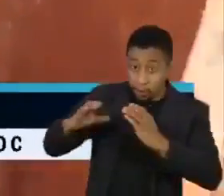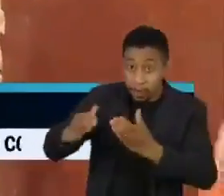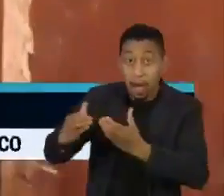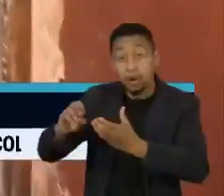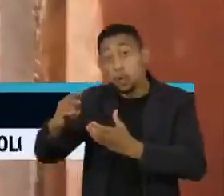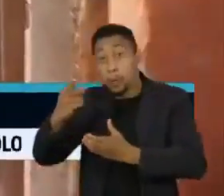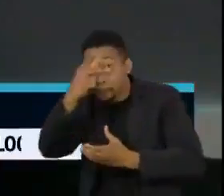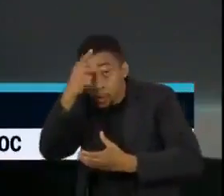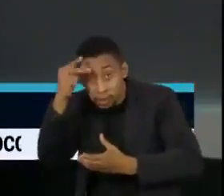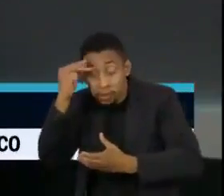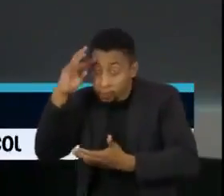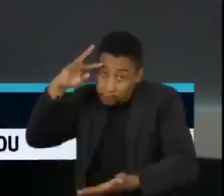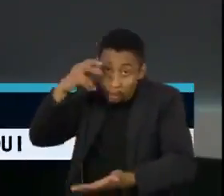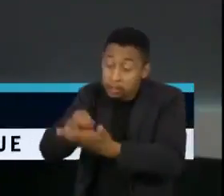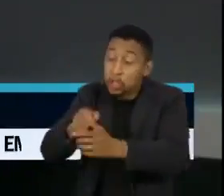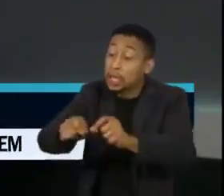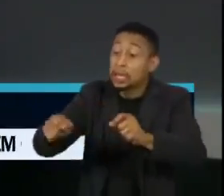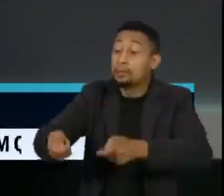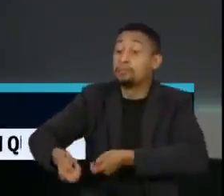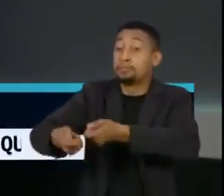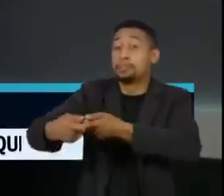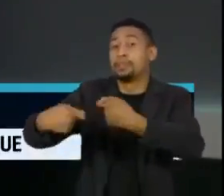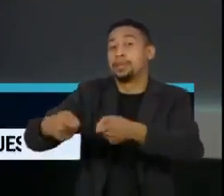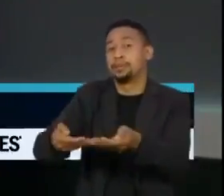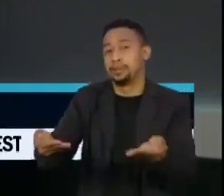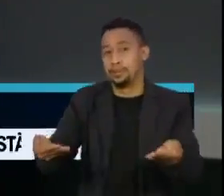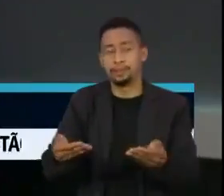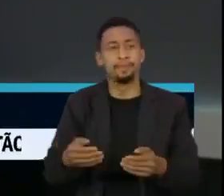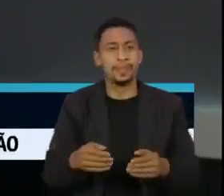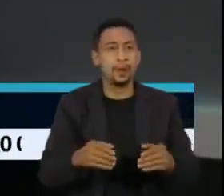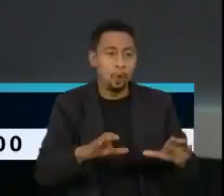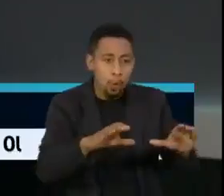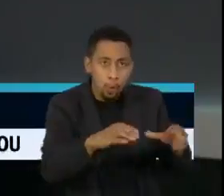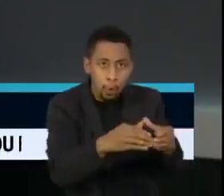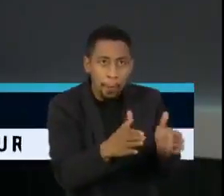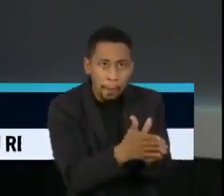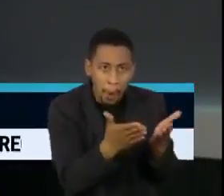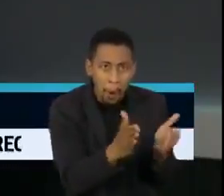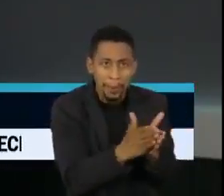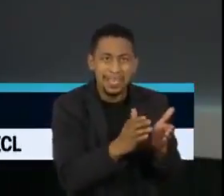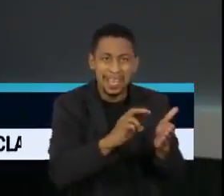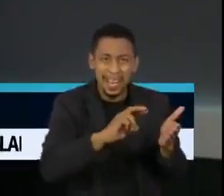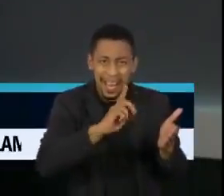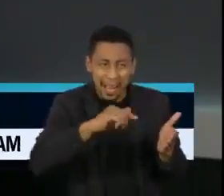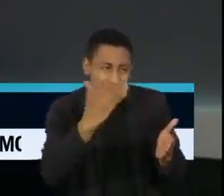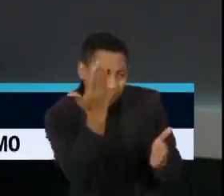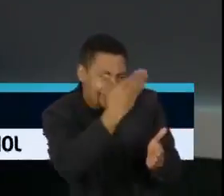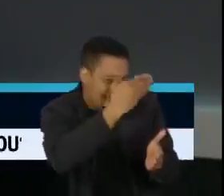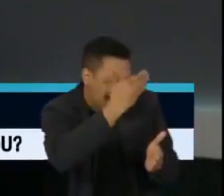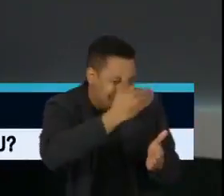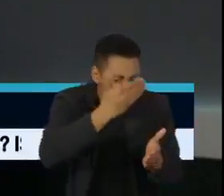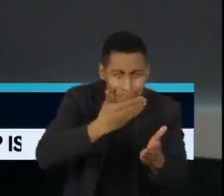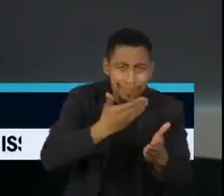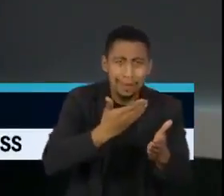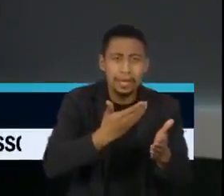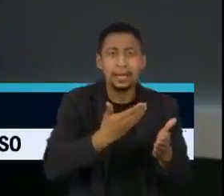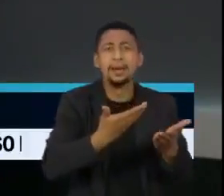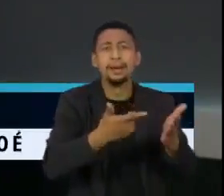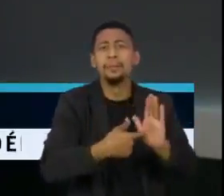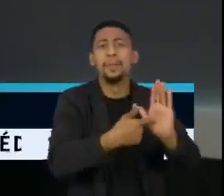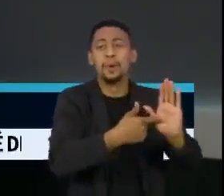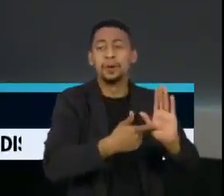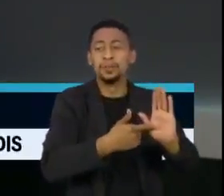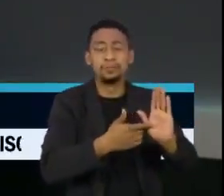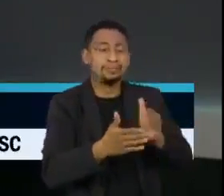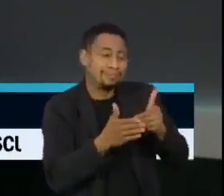município, desvendar. Chamar essas pessoas de invisíveis mostra, na sua opinião, quão cego é o Estado